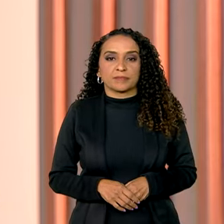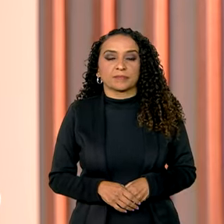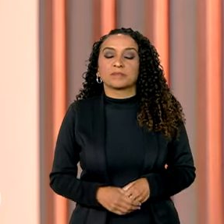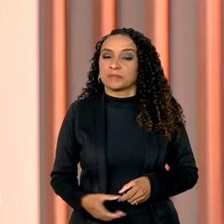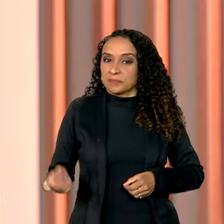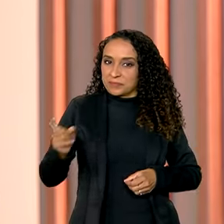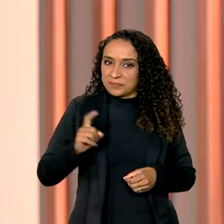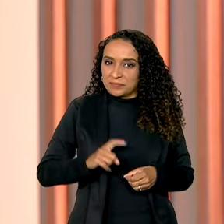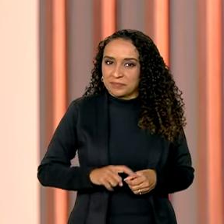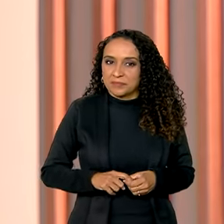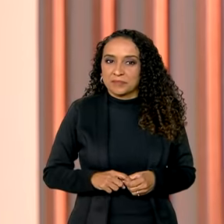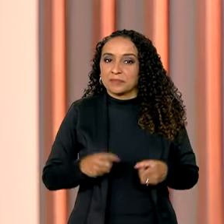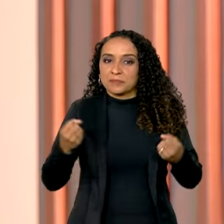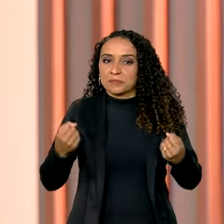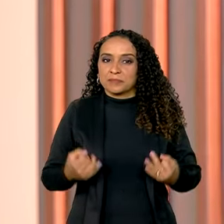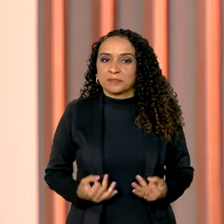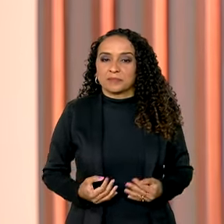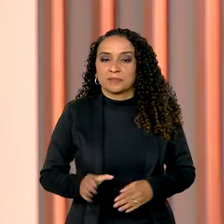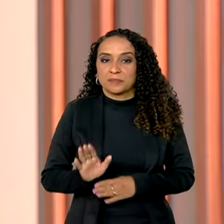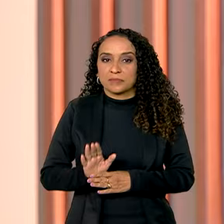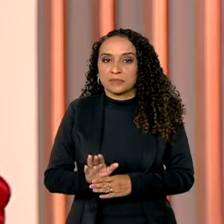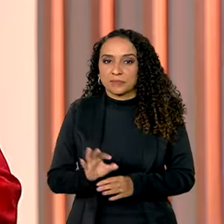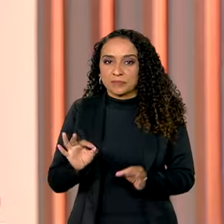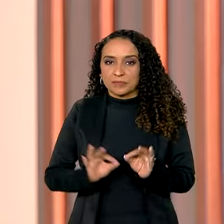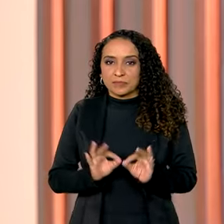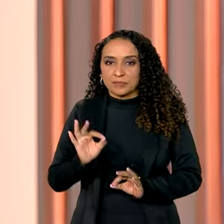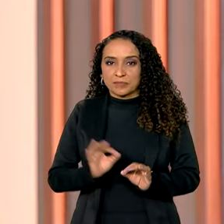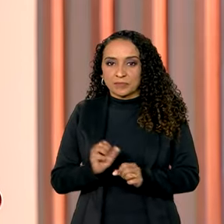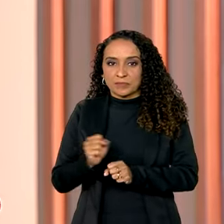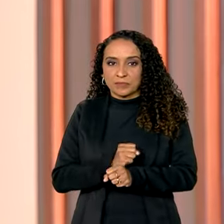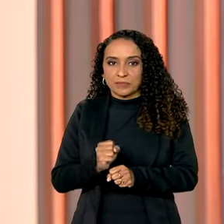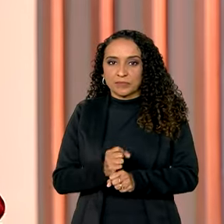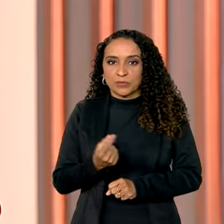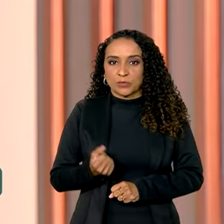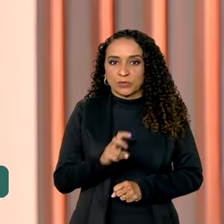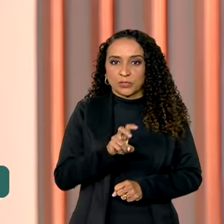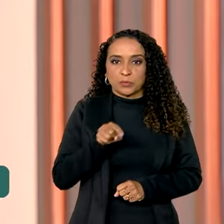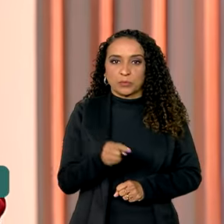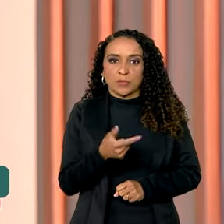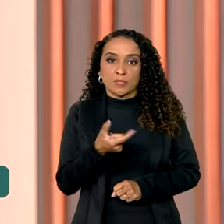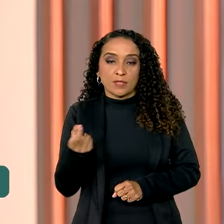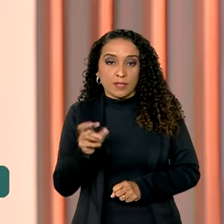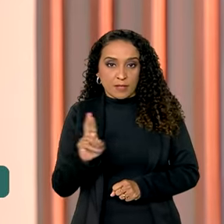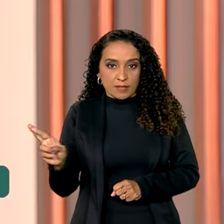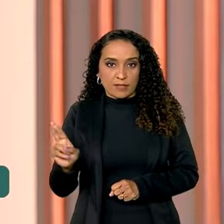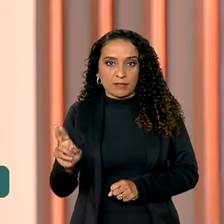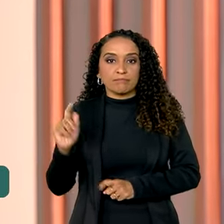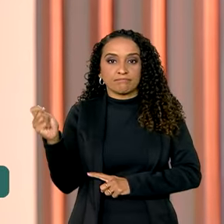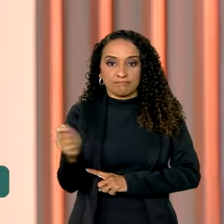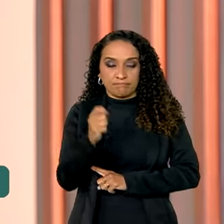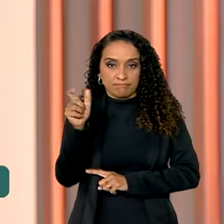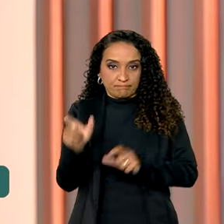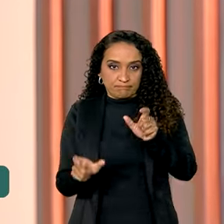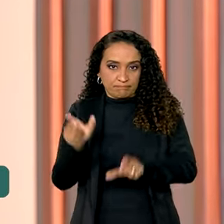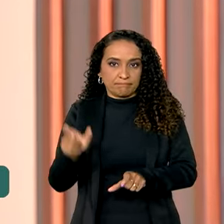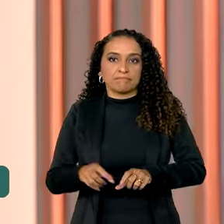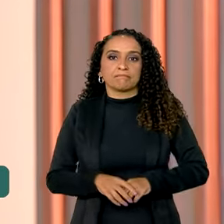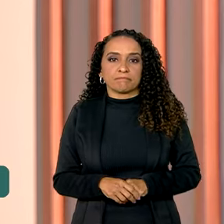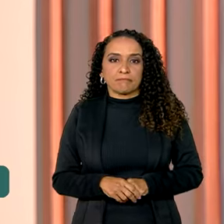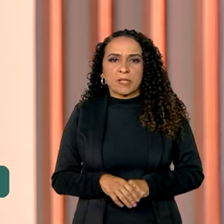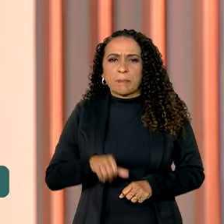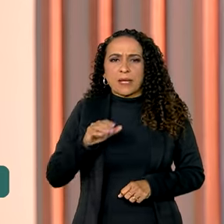Estamos de volta e vamos falar do auxílio reconstrução no valor de 5 mil e 100 reais para os gaúchos.